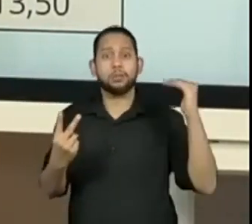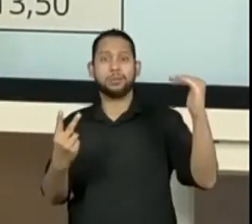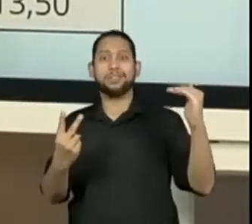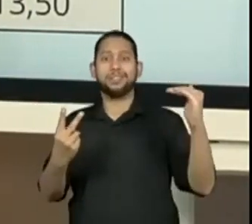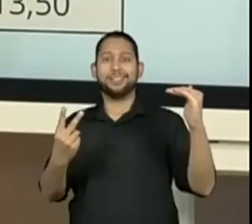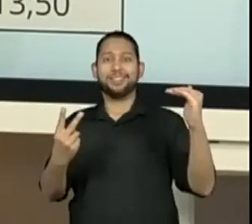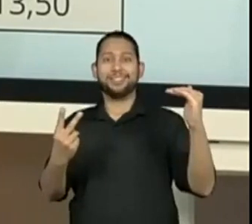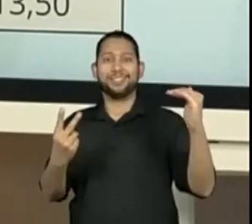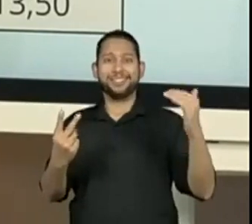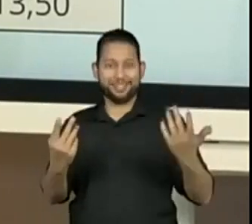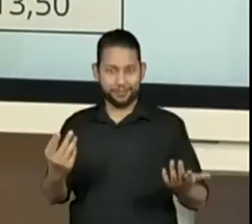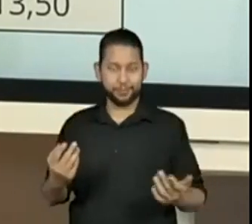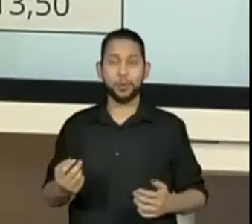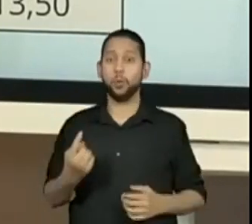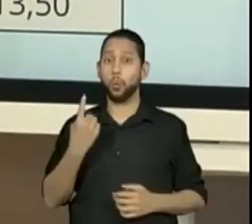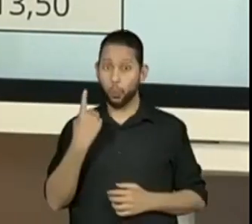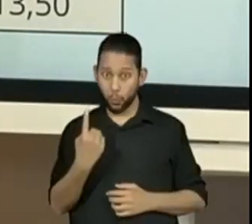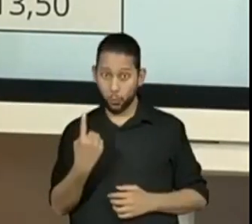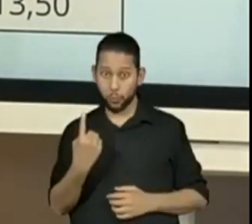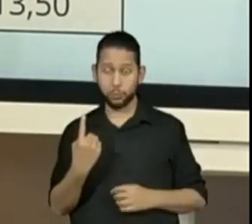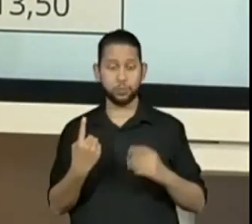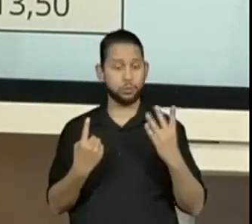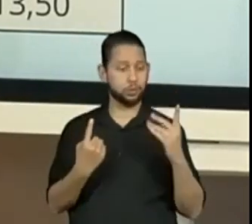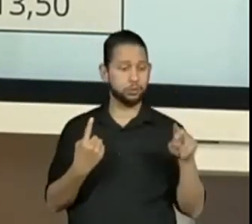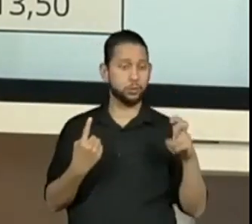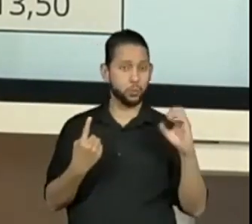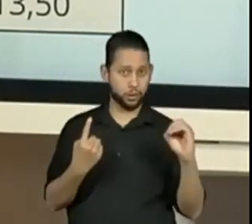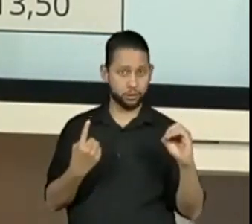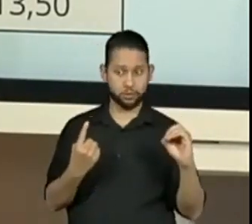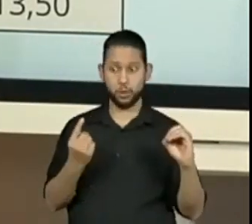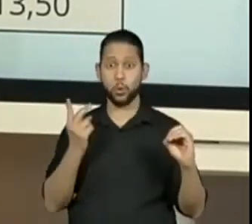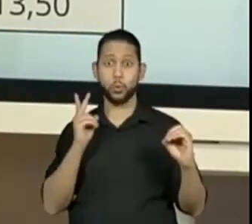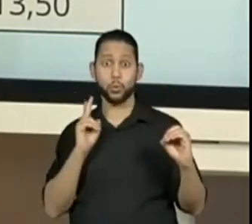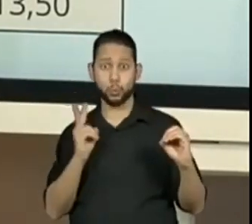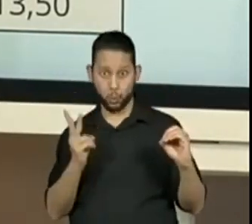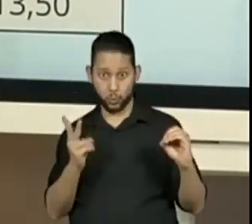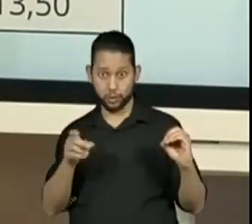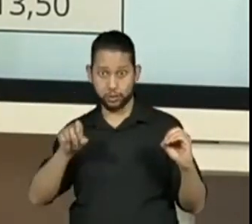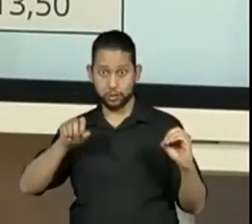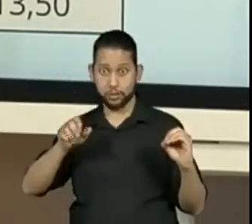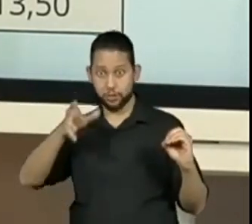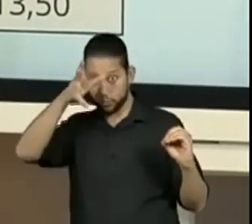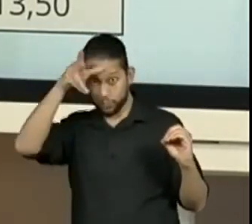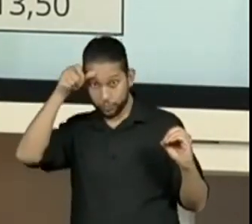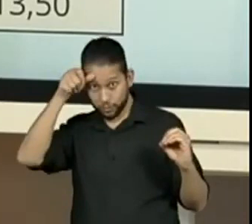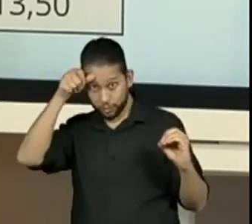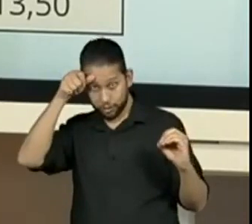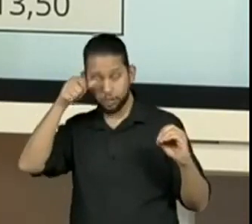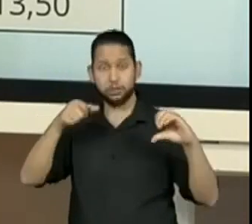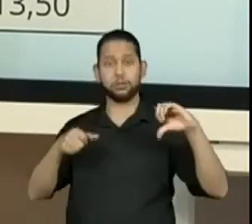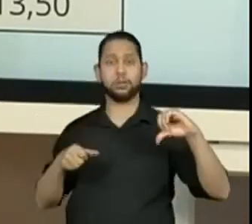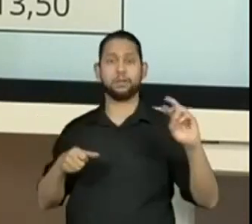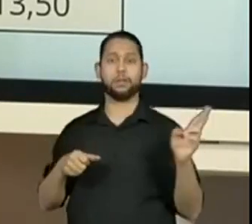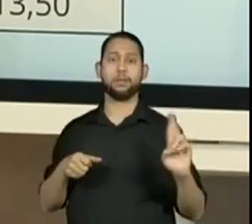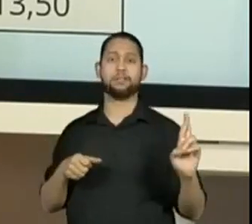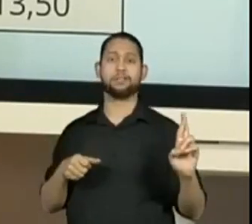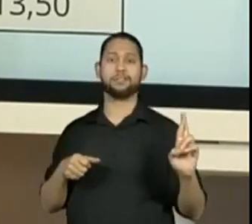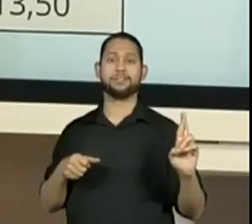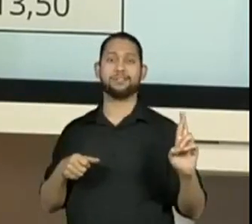refrigerante, R$ 4,50. Aumentei dois refrigerantes, aumentei também o valor, R$,00.